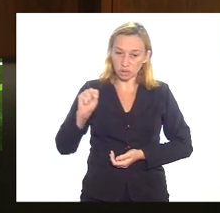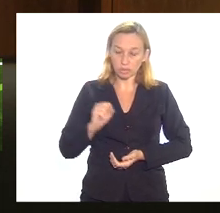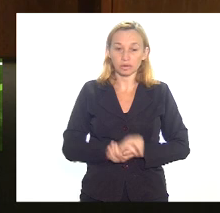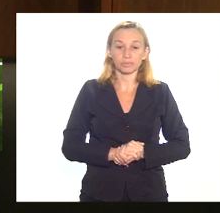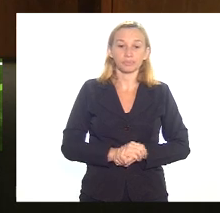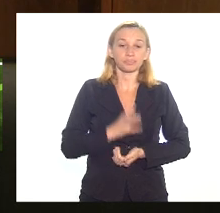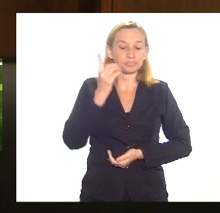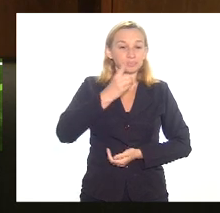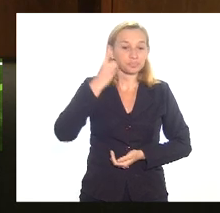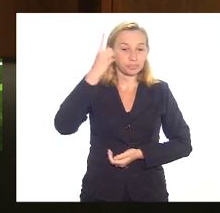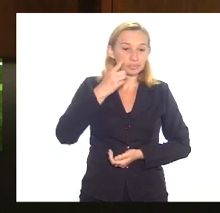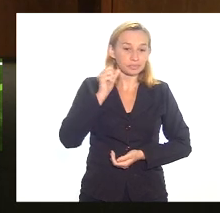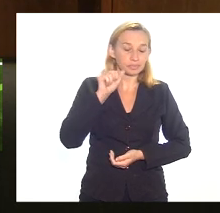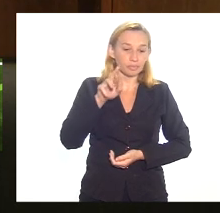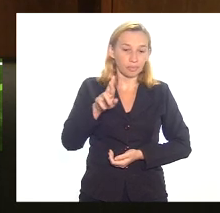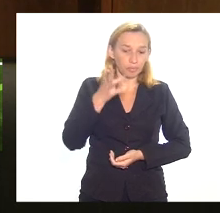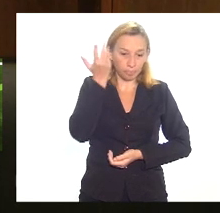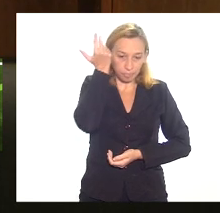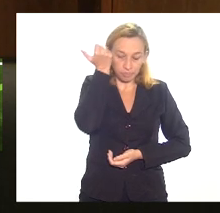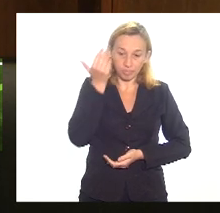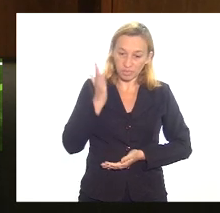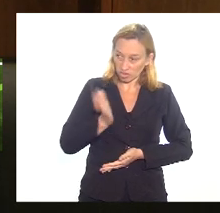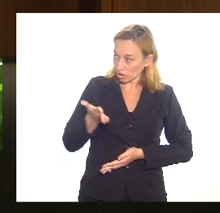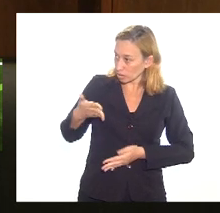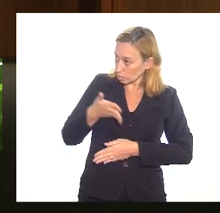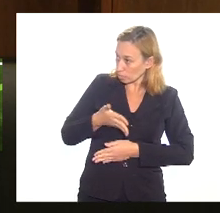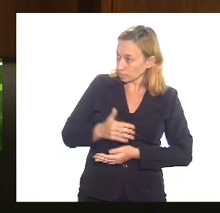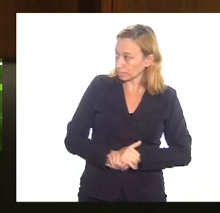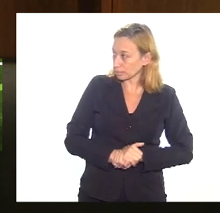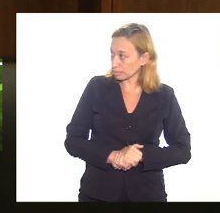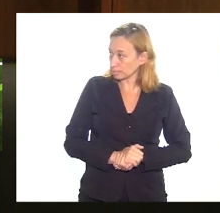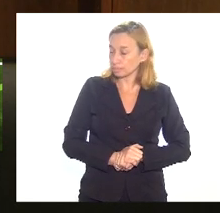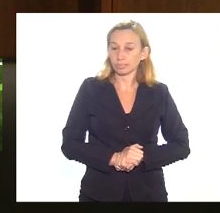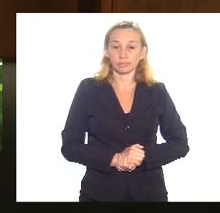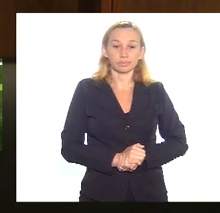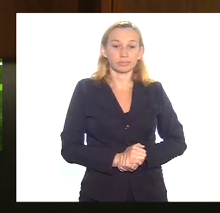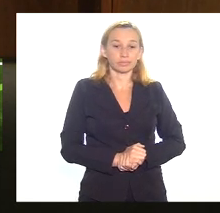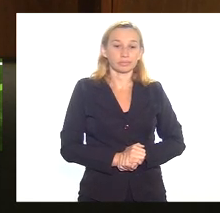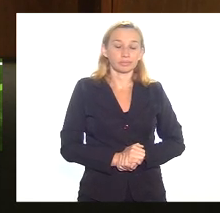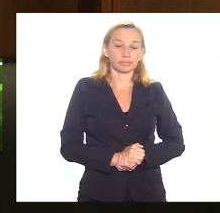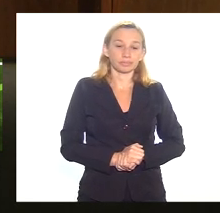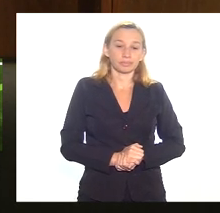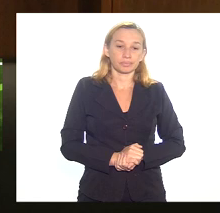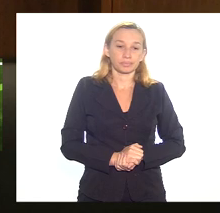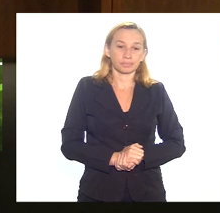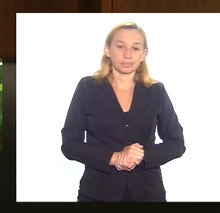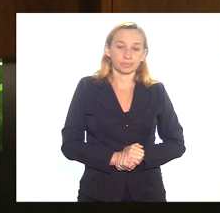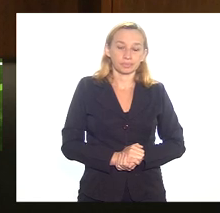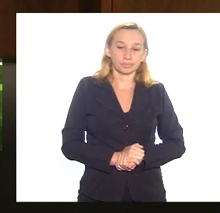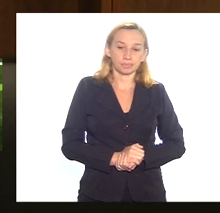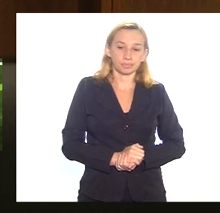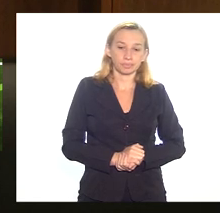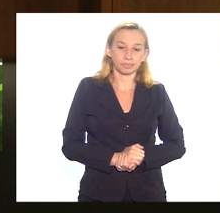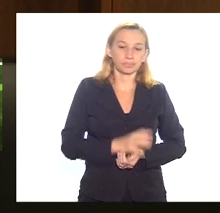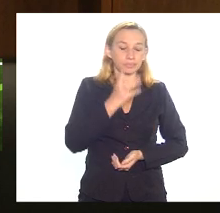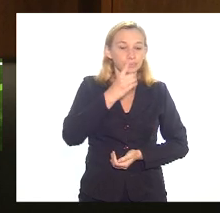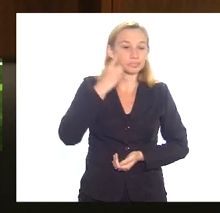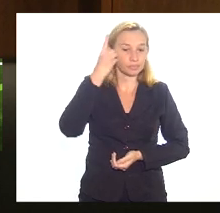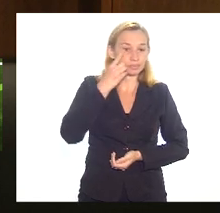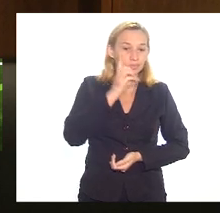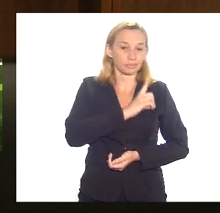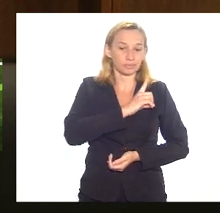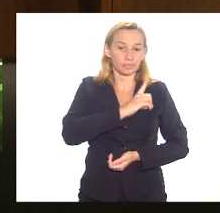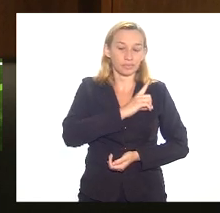deputado Eliomar Coelho já entrou deputado Eliomar deputado delegado Carlos